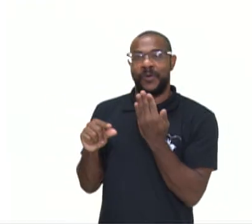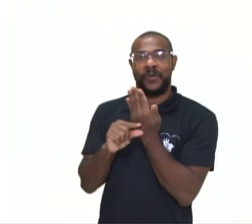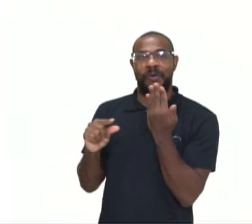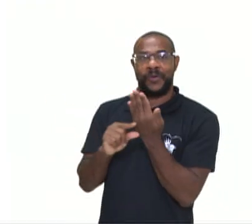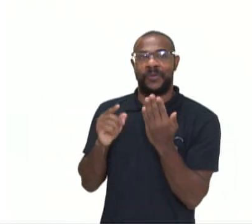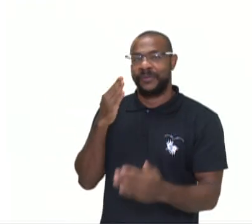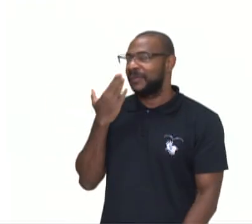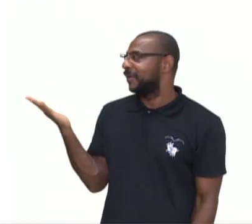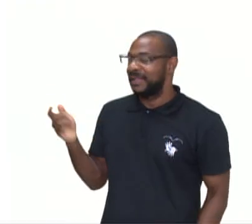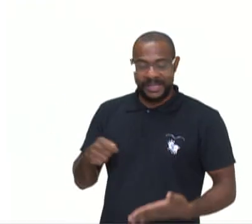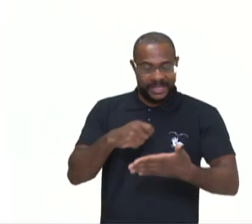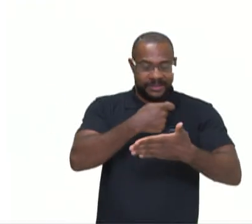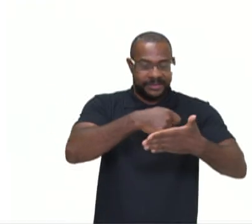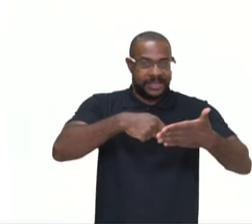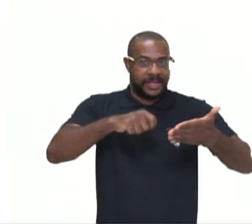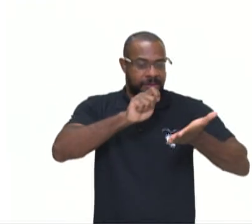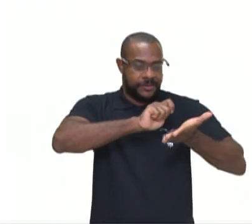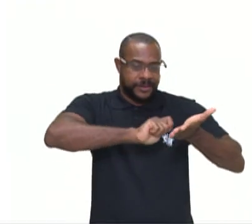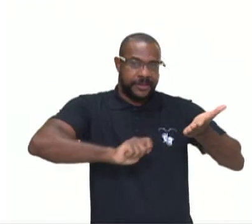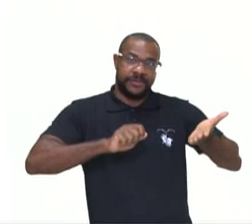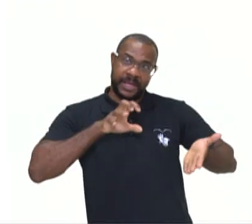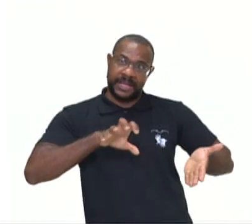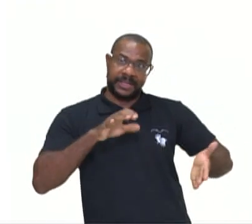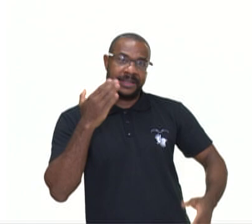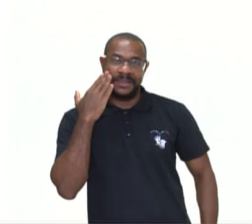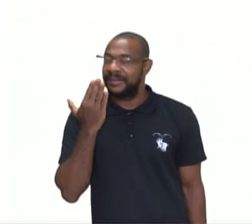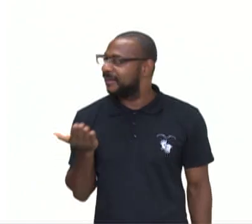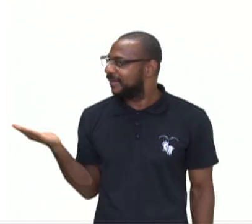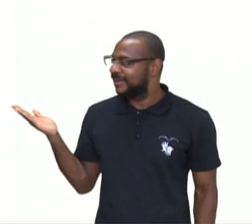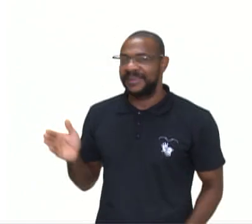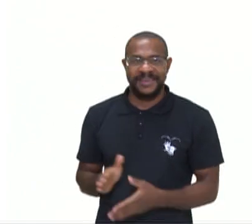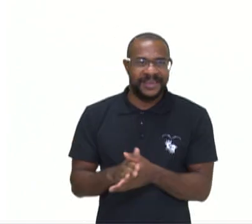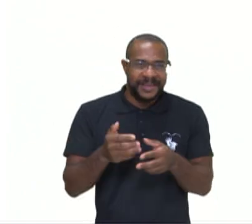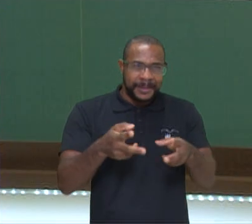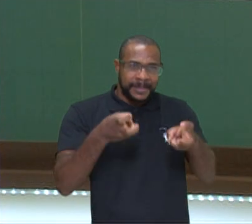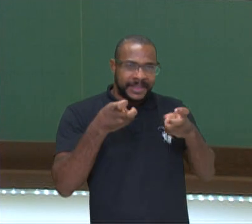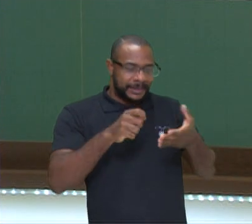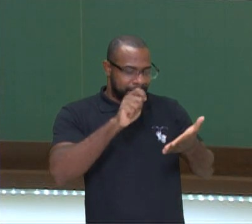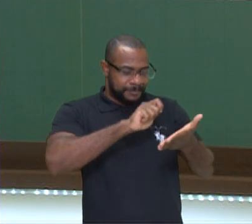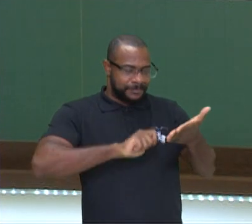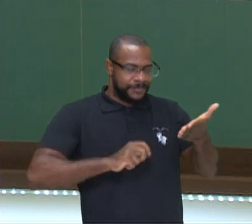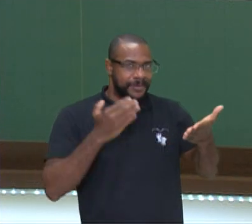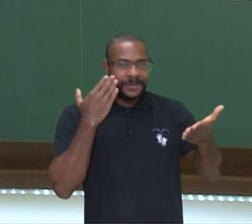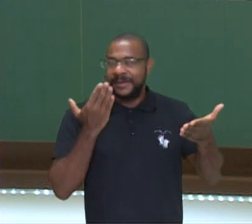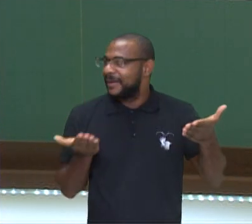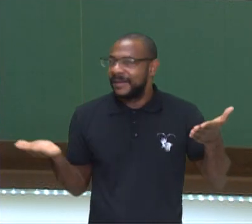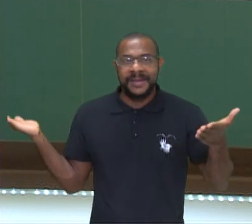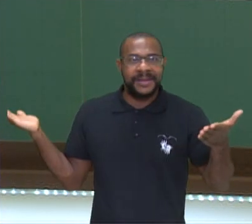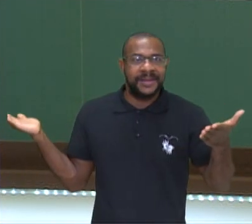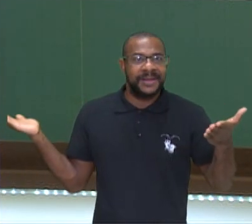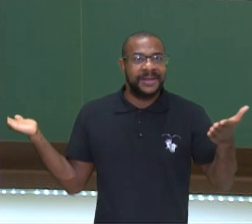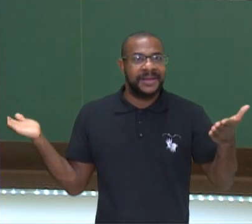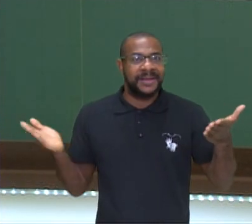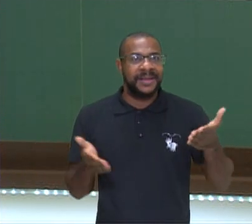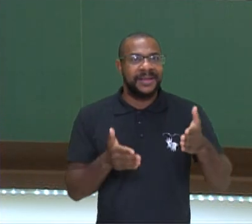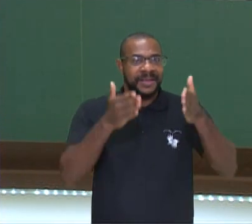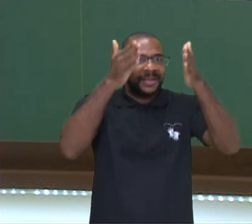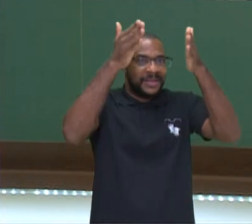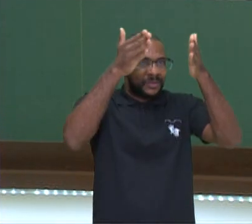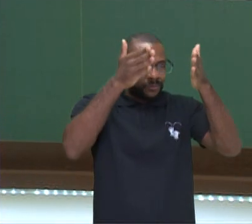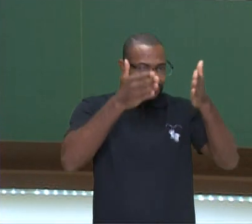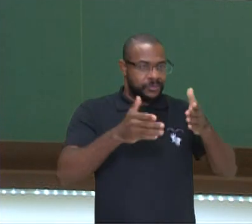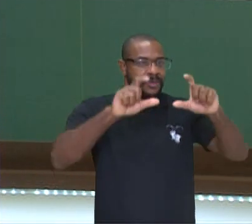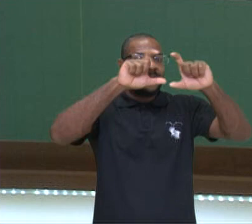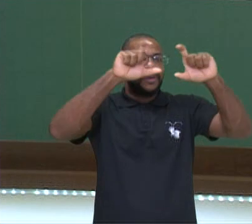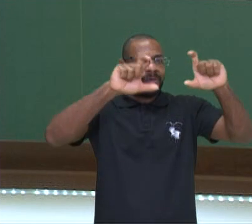escreviam assim. Perceba também aqui, aqui é um soneto, dois